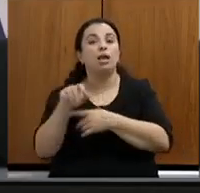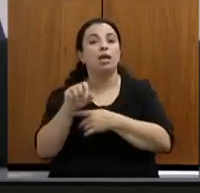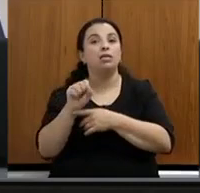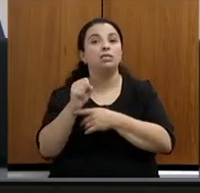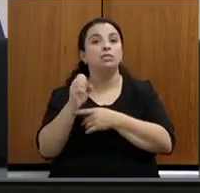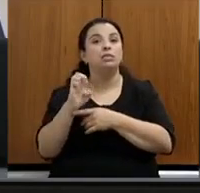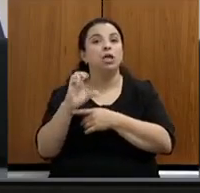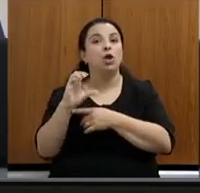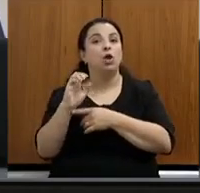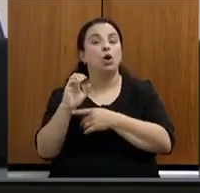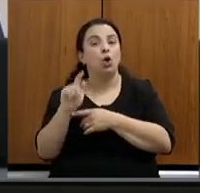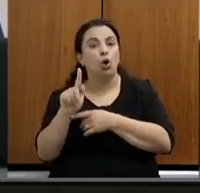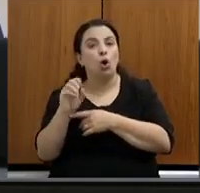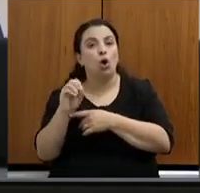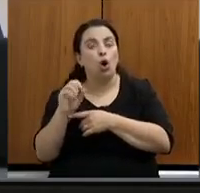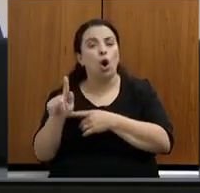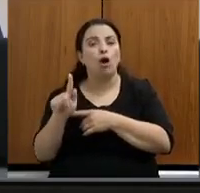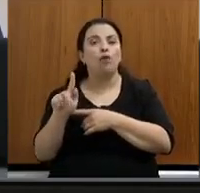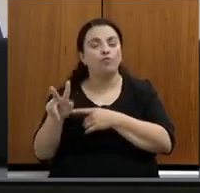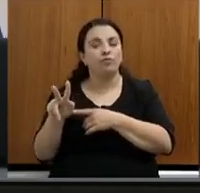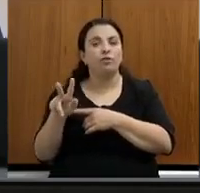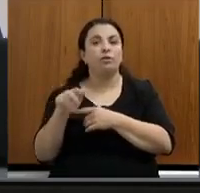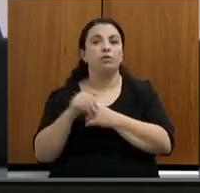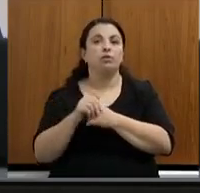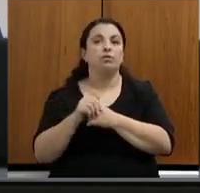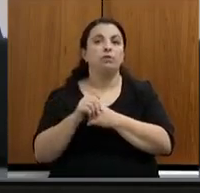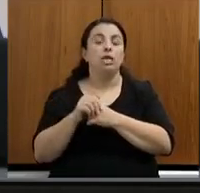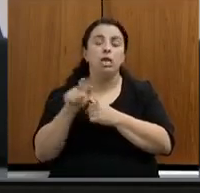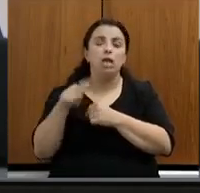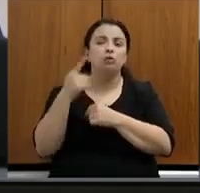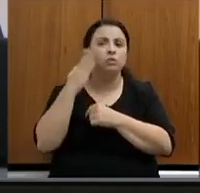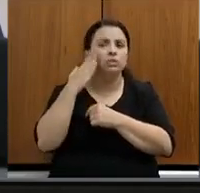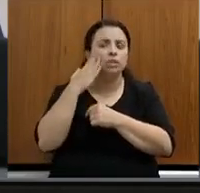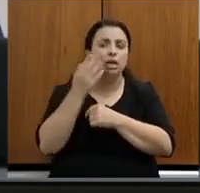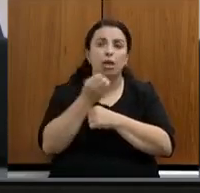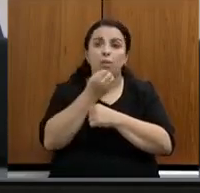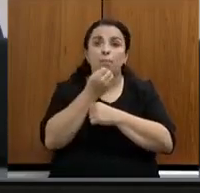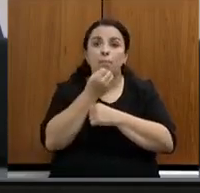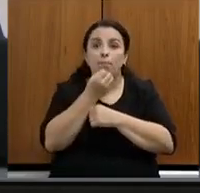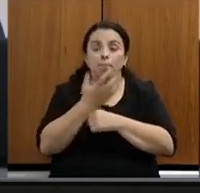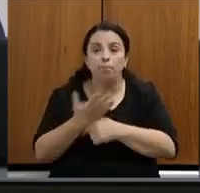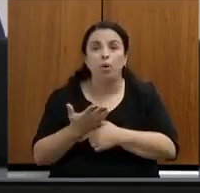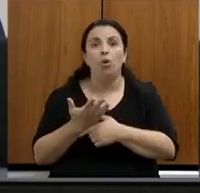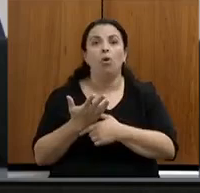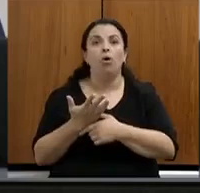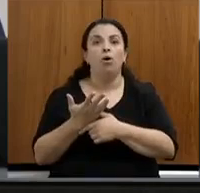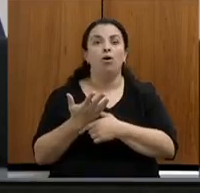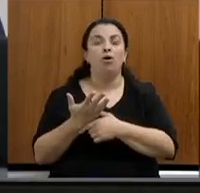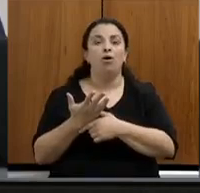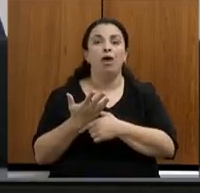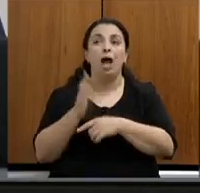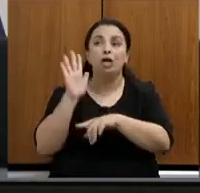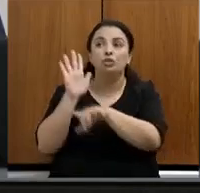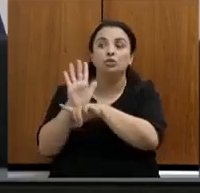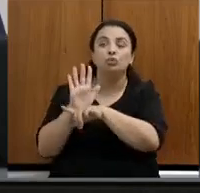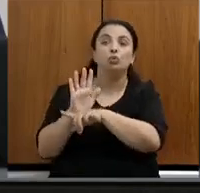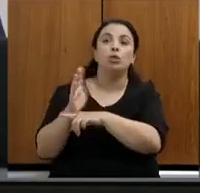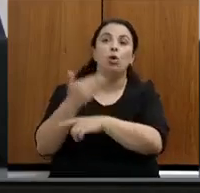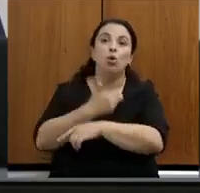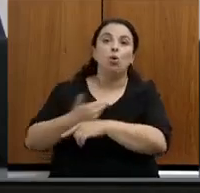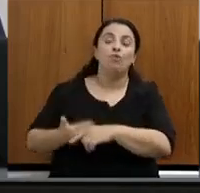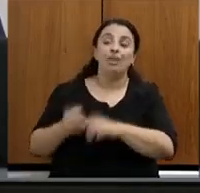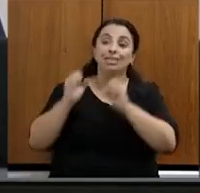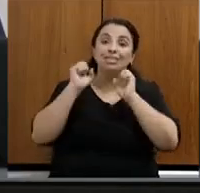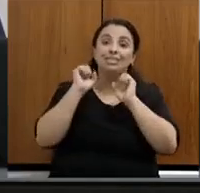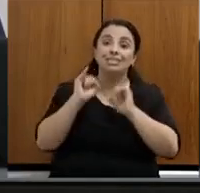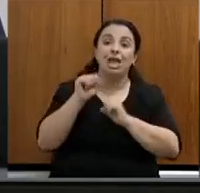quanto será benéfico para o governo o atendimento a essa categoria, o quanto